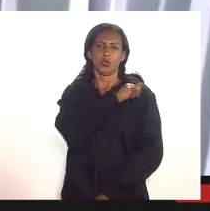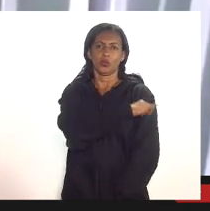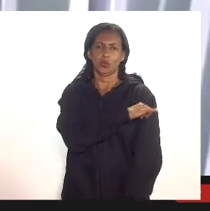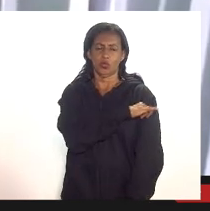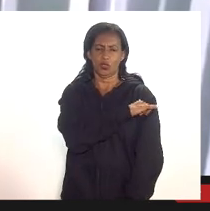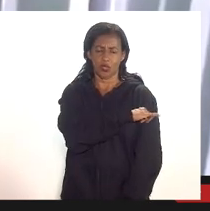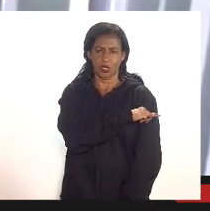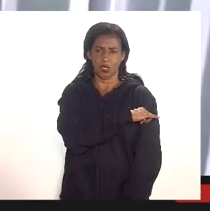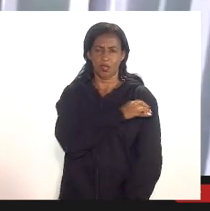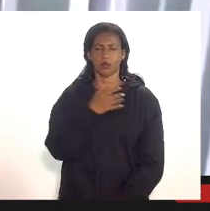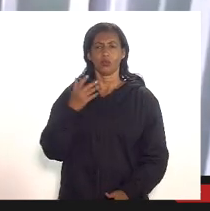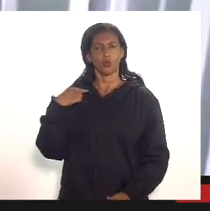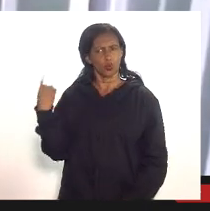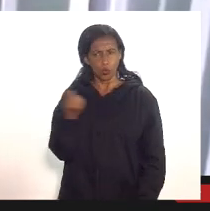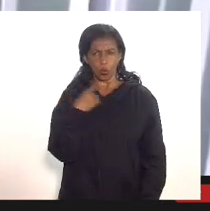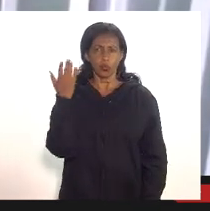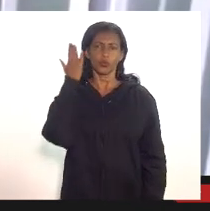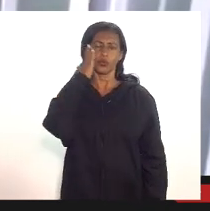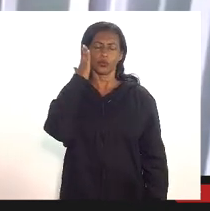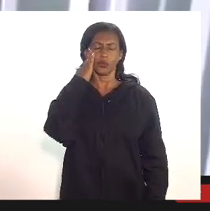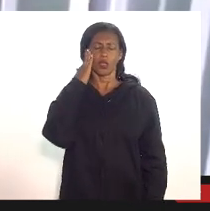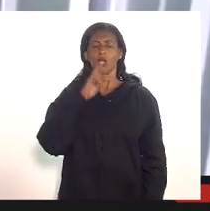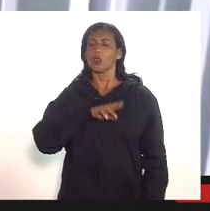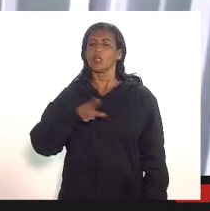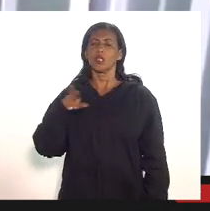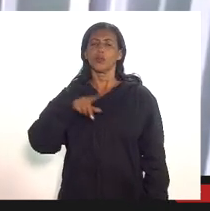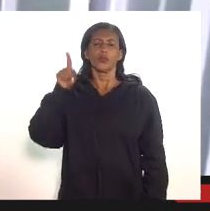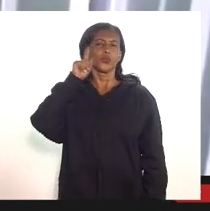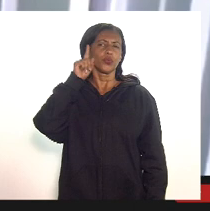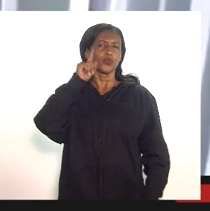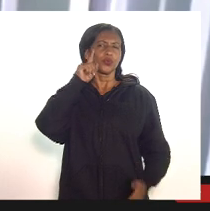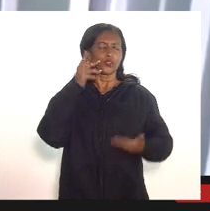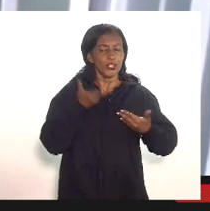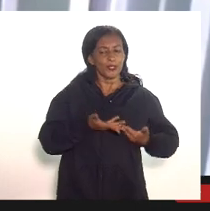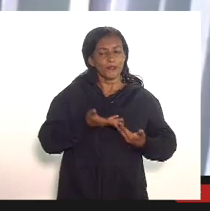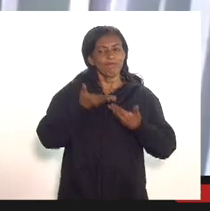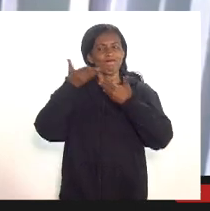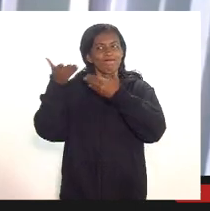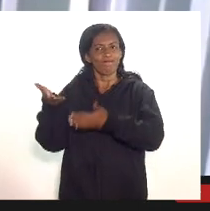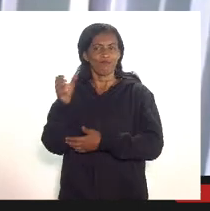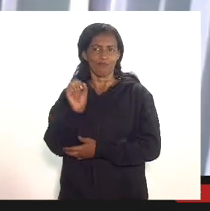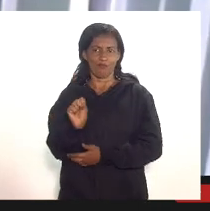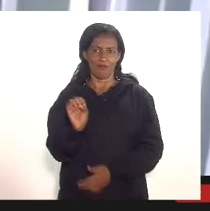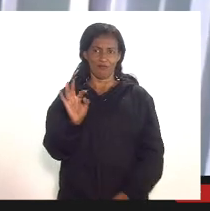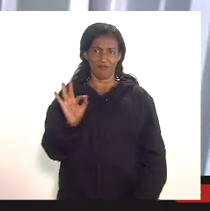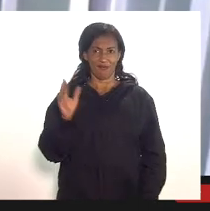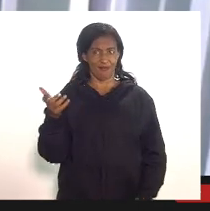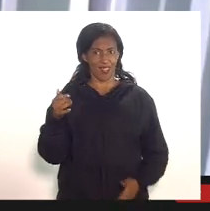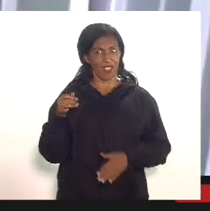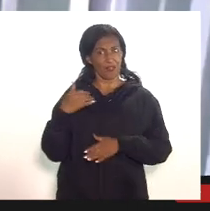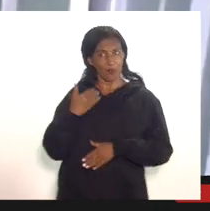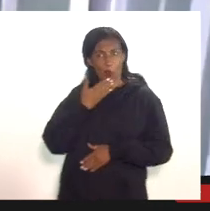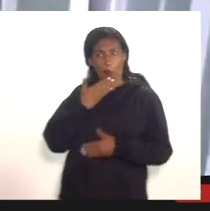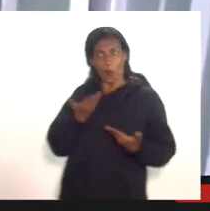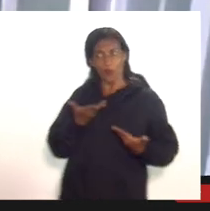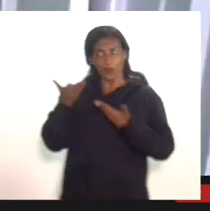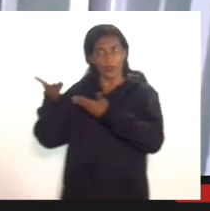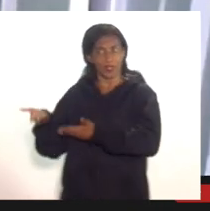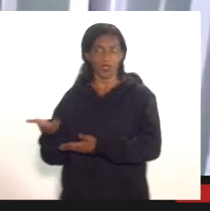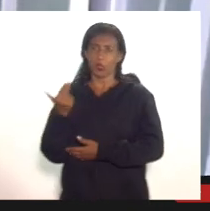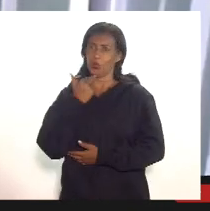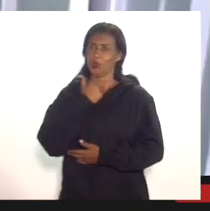635 que todos sabemos não é todo dia que a gente recebe um convite do Supremo Tribunal Federal como expositor e eu não podia